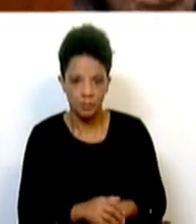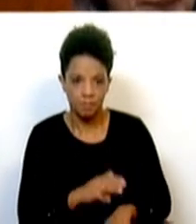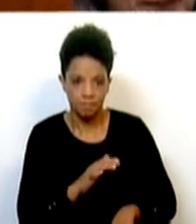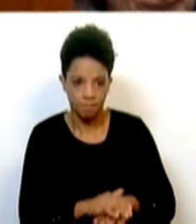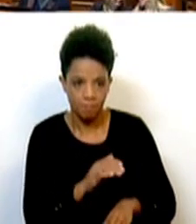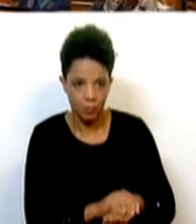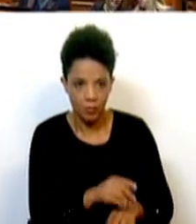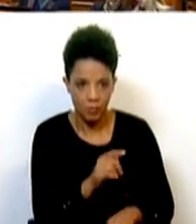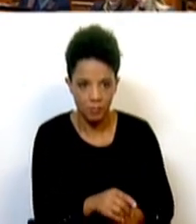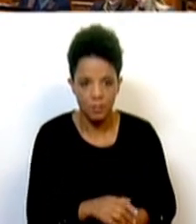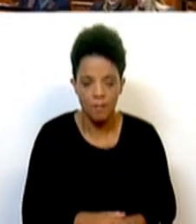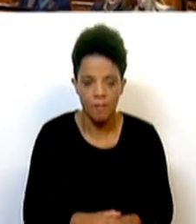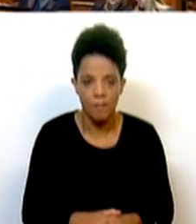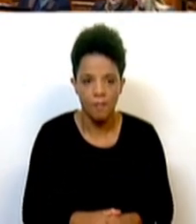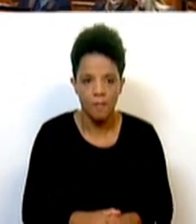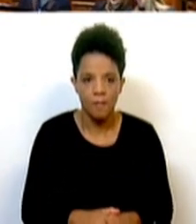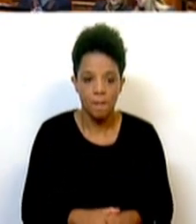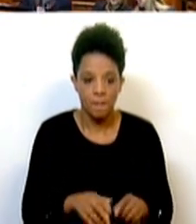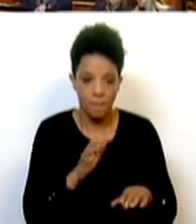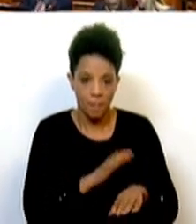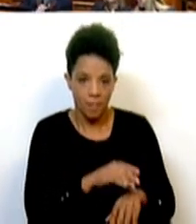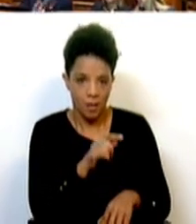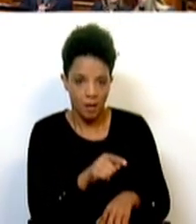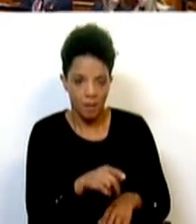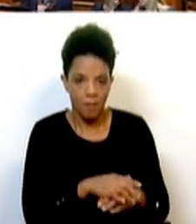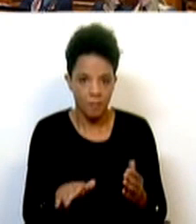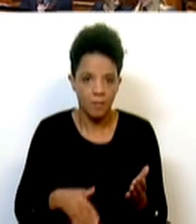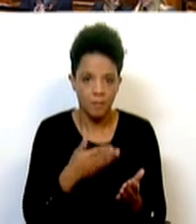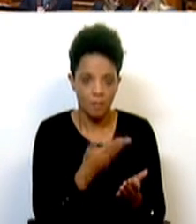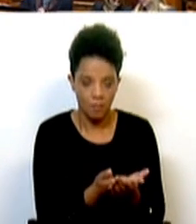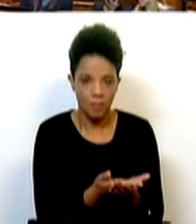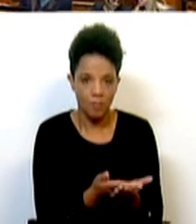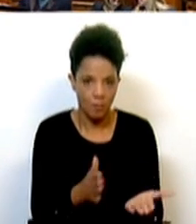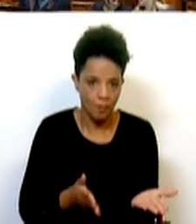contexto que esta proposta